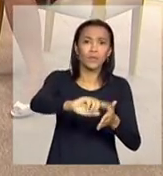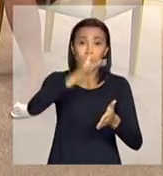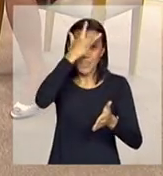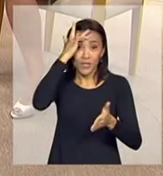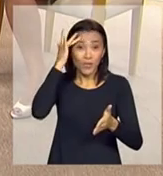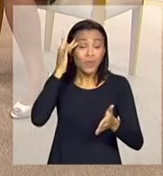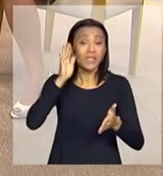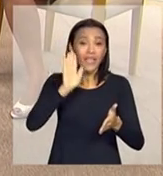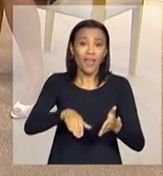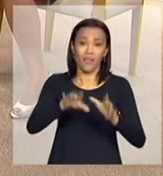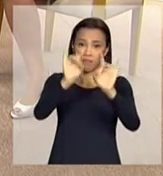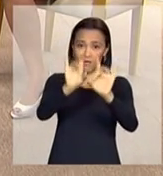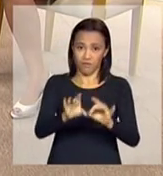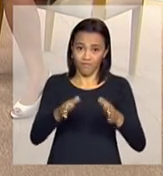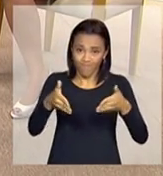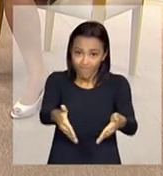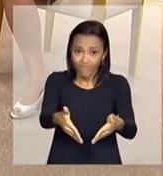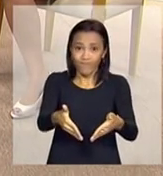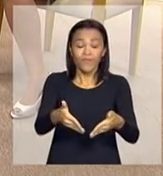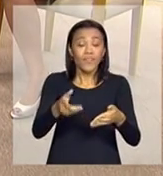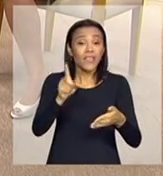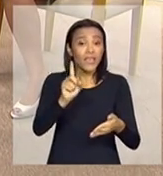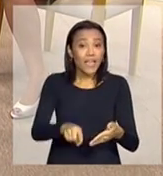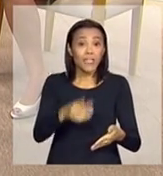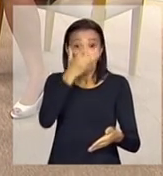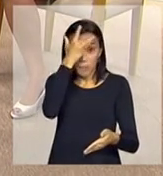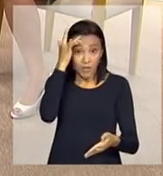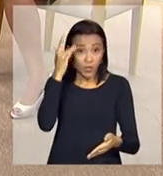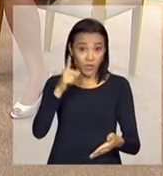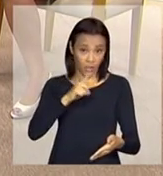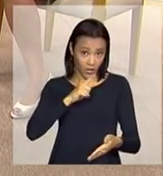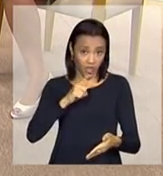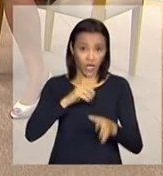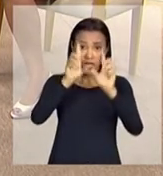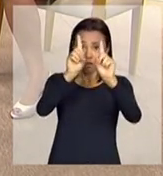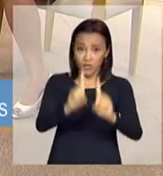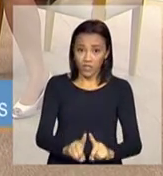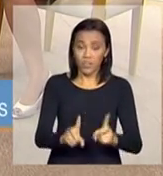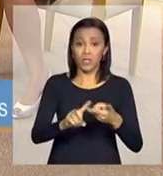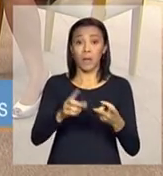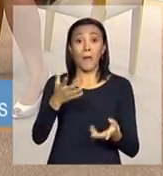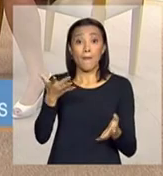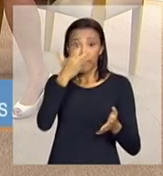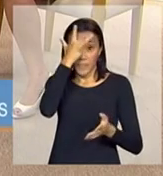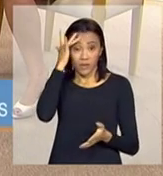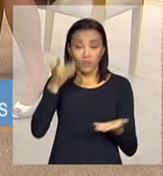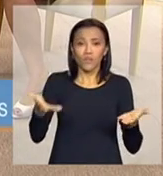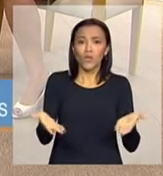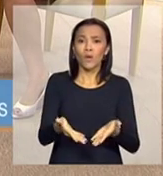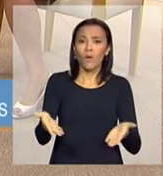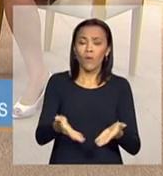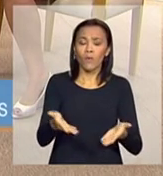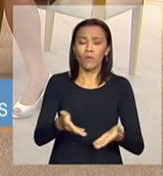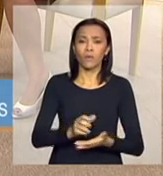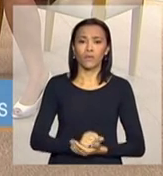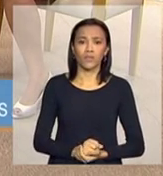específico. Um público que é de pessoas com deficiência, pessoas que hoje estão